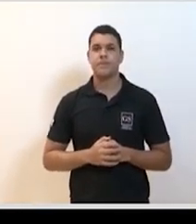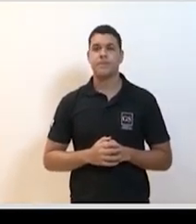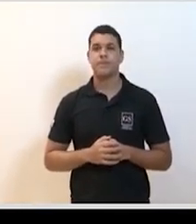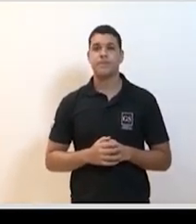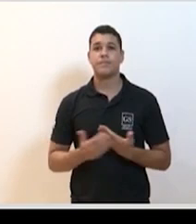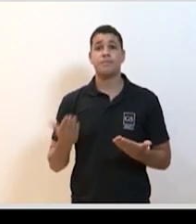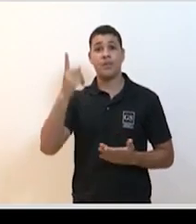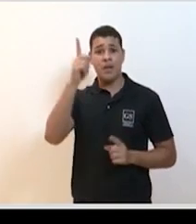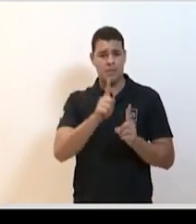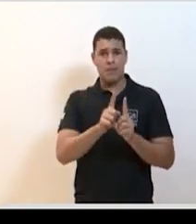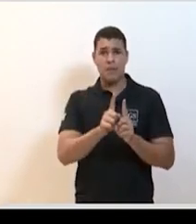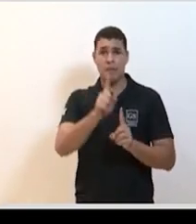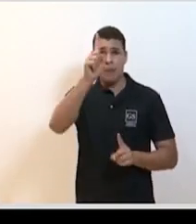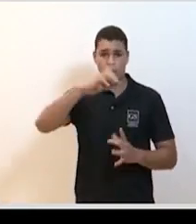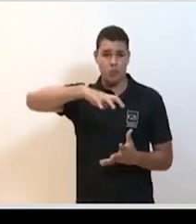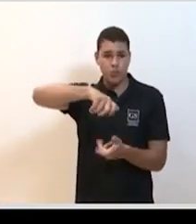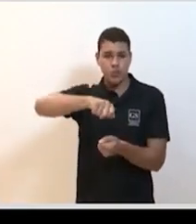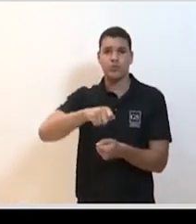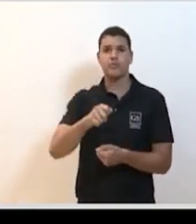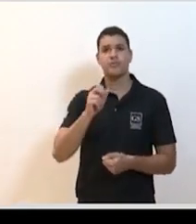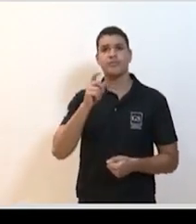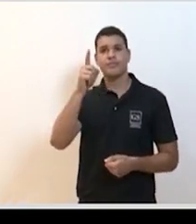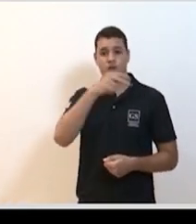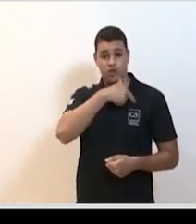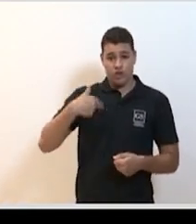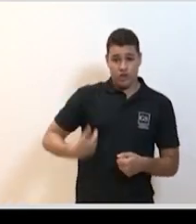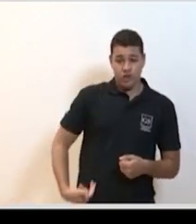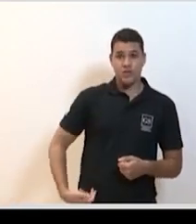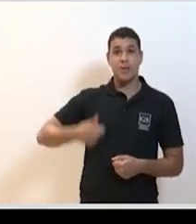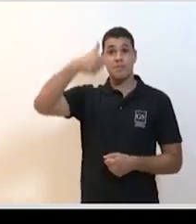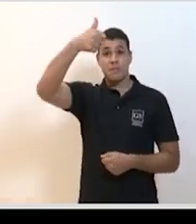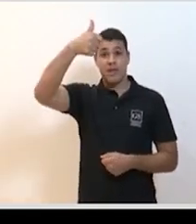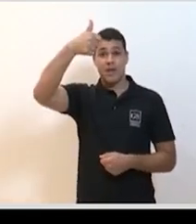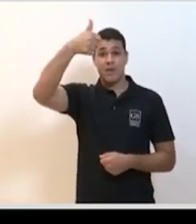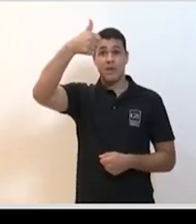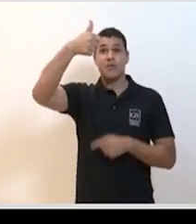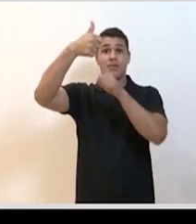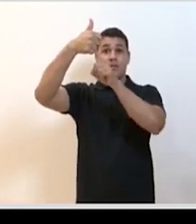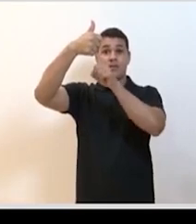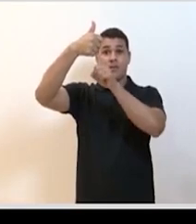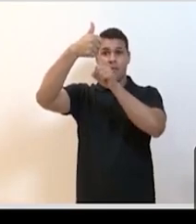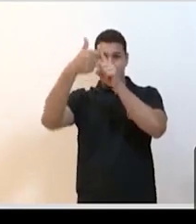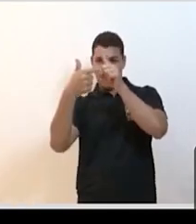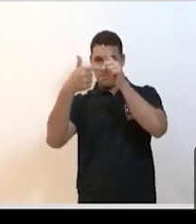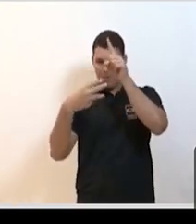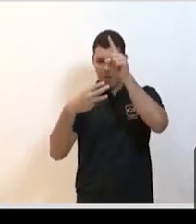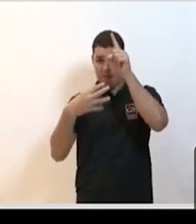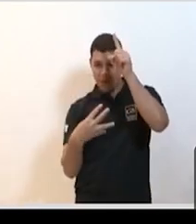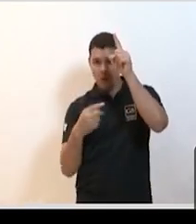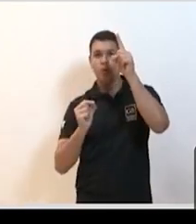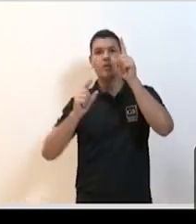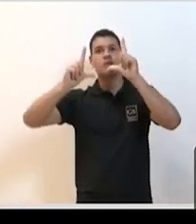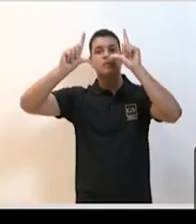Essa é evolução dos casos no mundo, a gente vê na China atucançando um platô e de repente aparecendo o período pandêmico da epidemia com uma nova